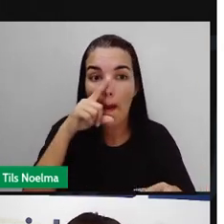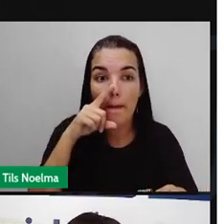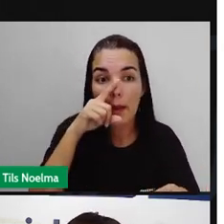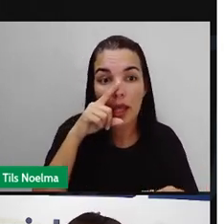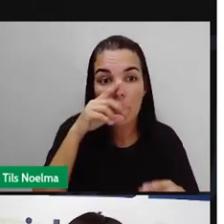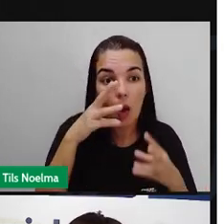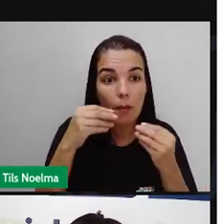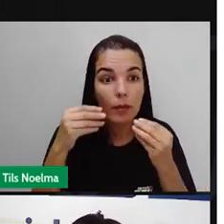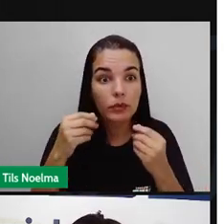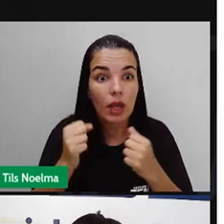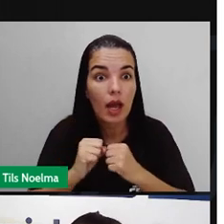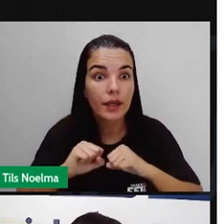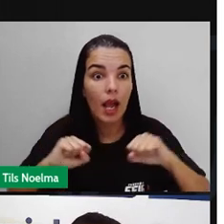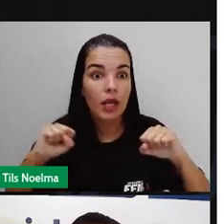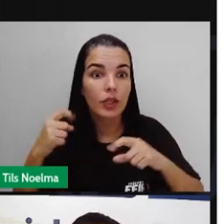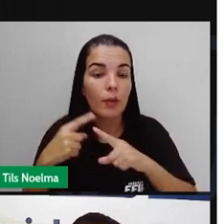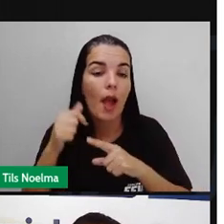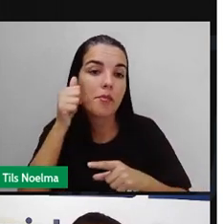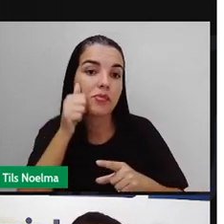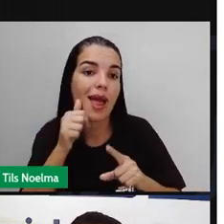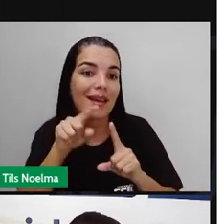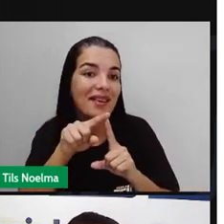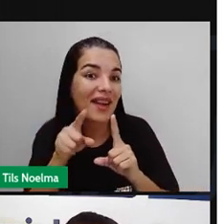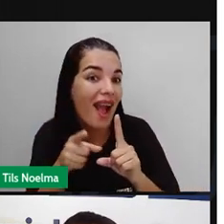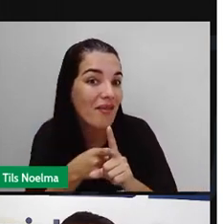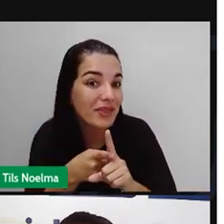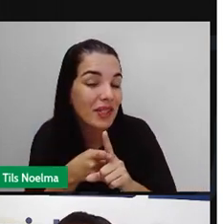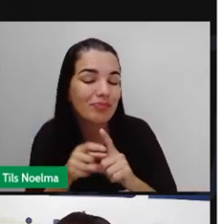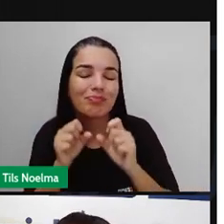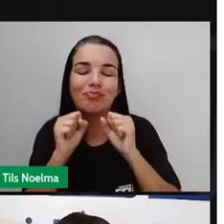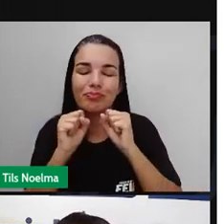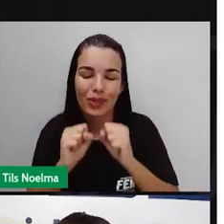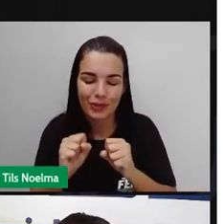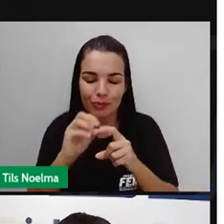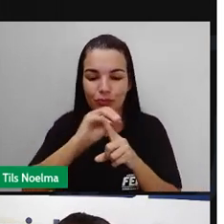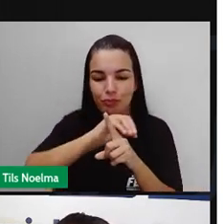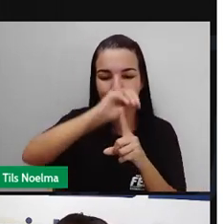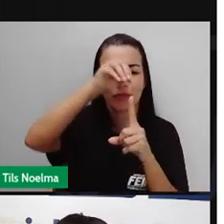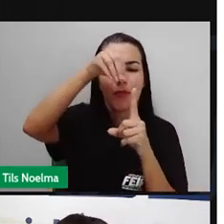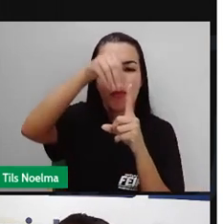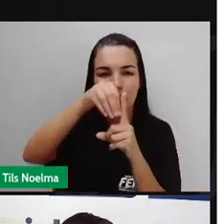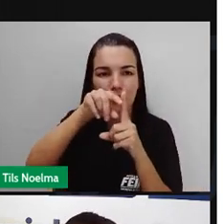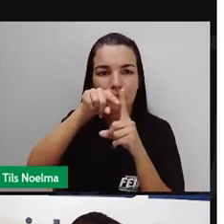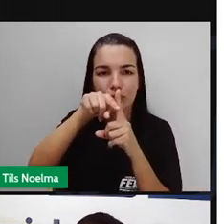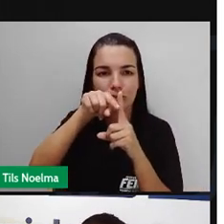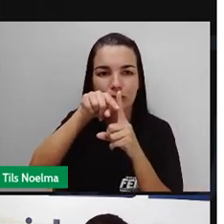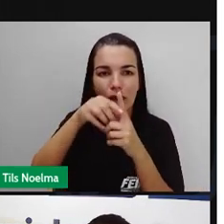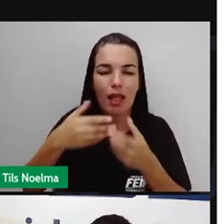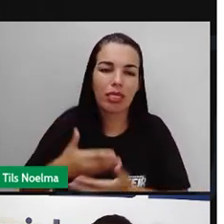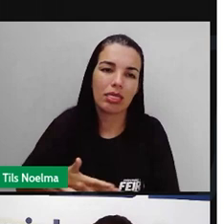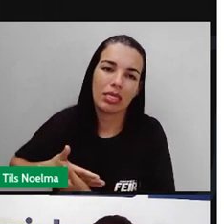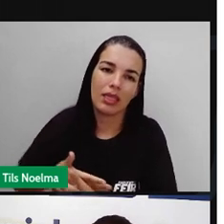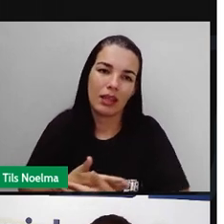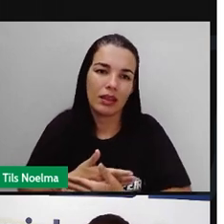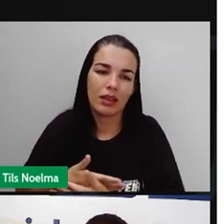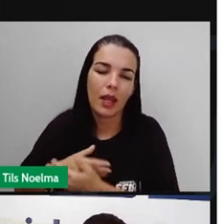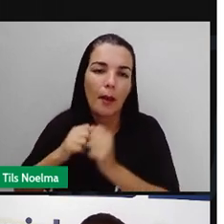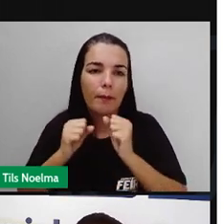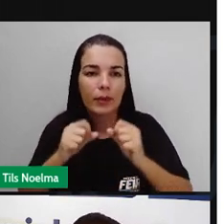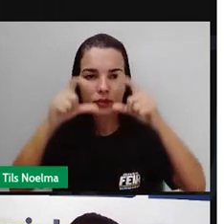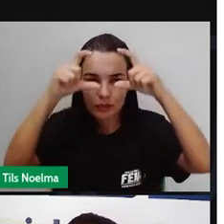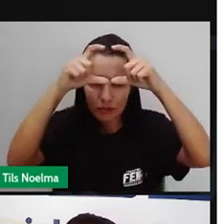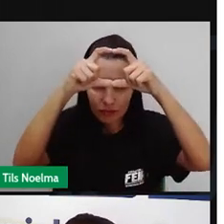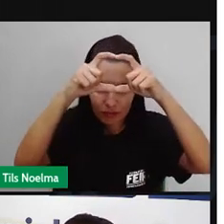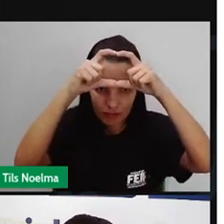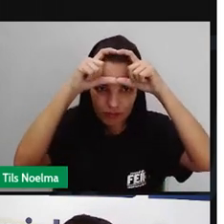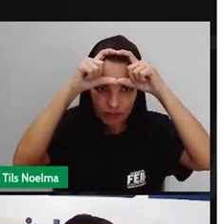mulheres que estejam grávidas, né? Porque transmitindo para o feto, que é para o seu filho, o filho pode nascer aí com